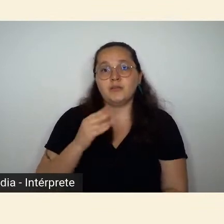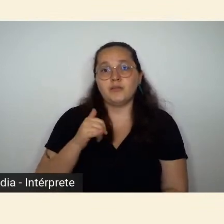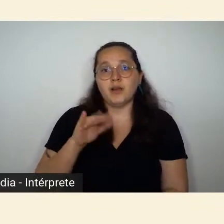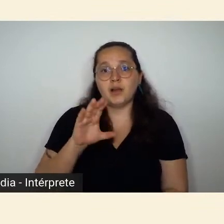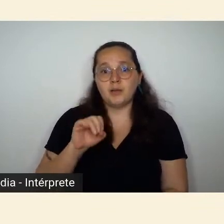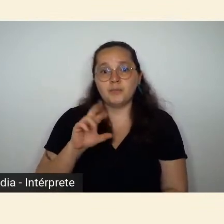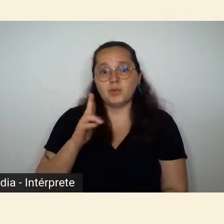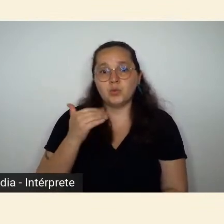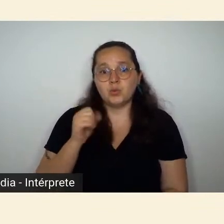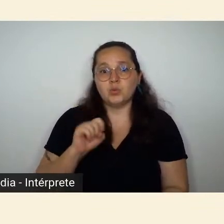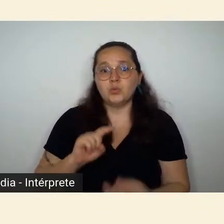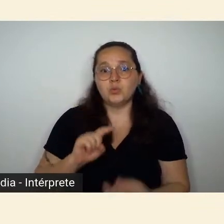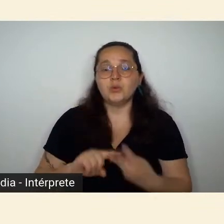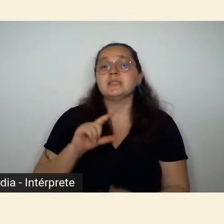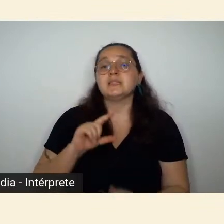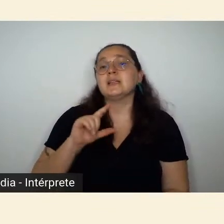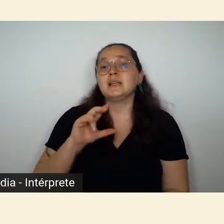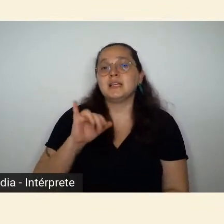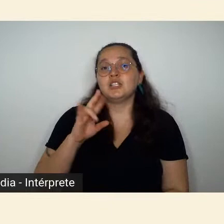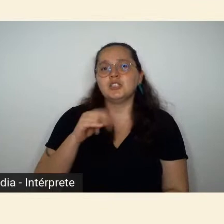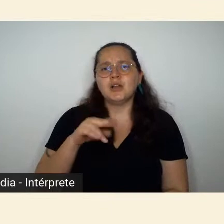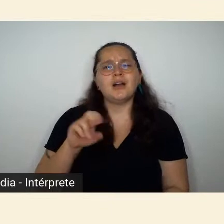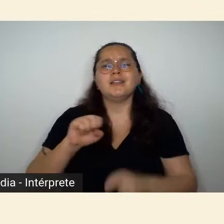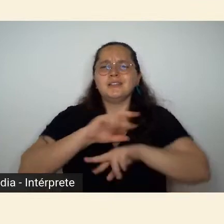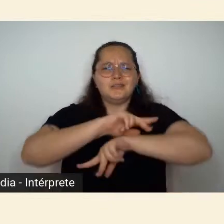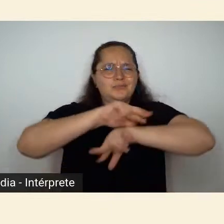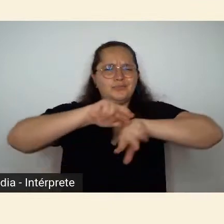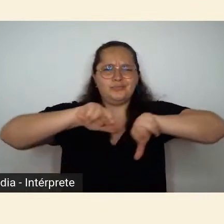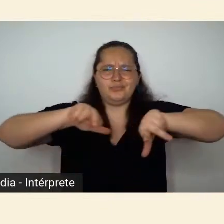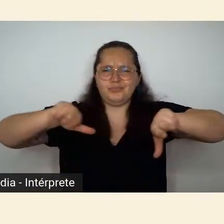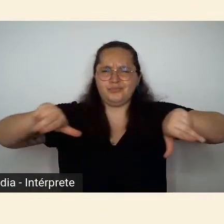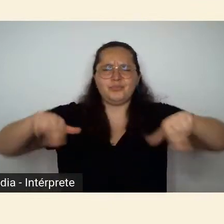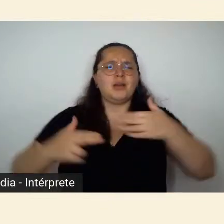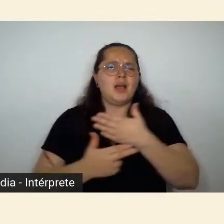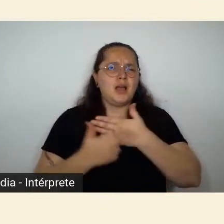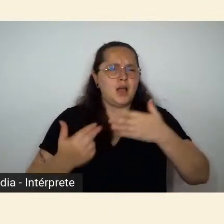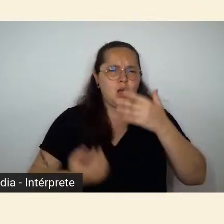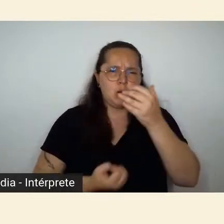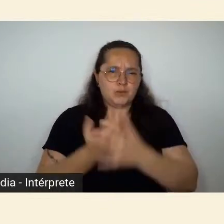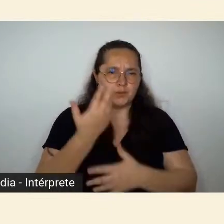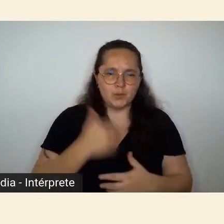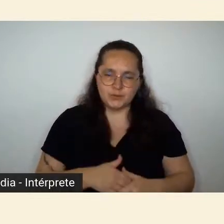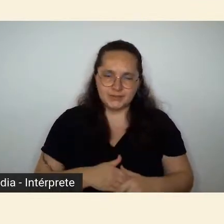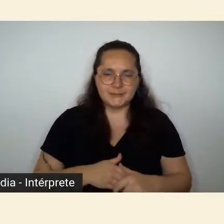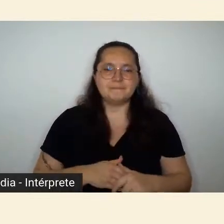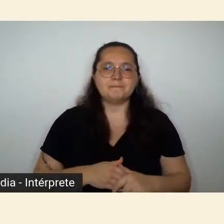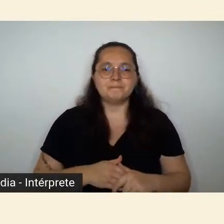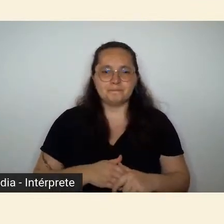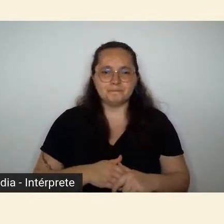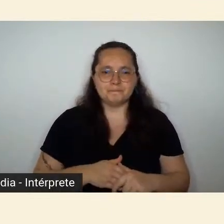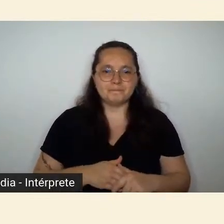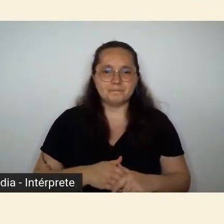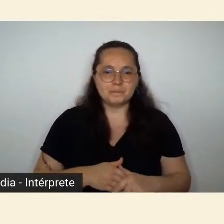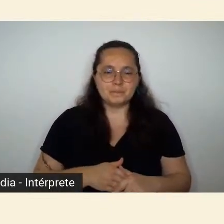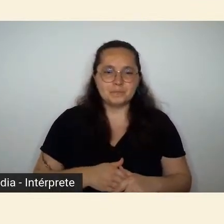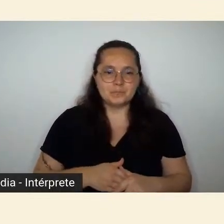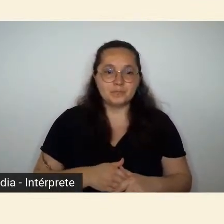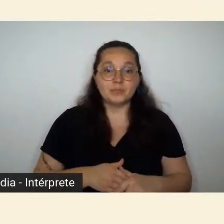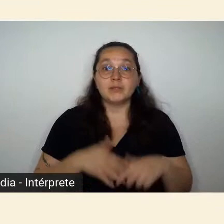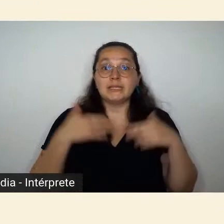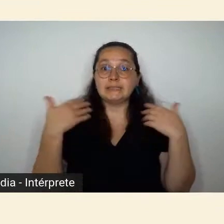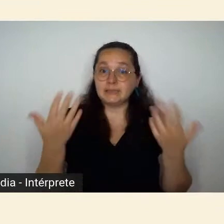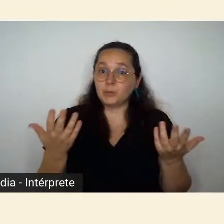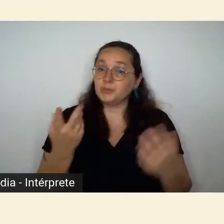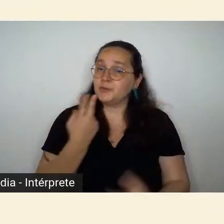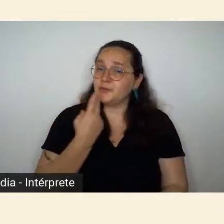Cristina Avila, Ivan Marques, entre outros. Então, como eu dizia, quase nada se sabe